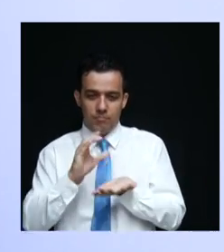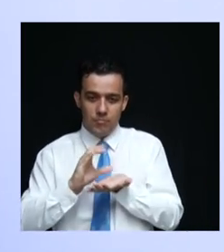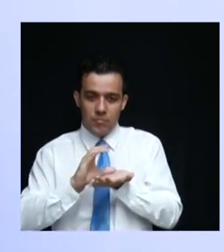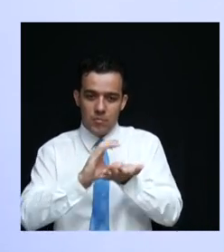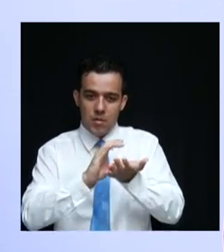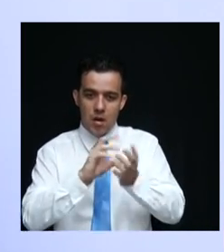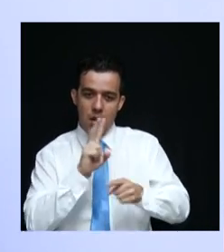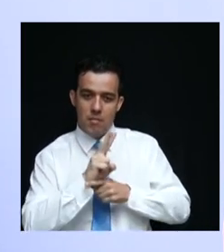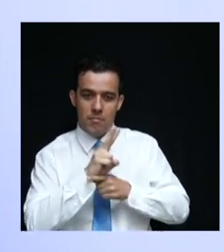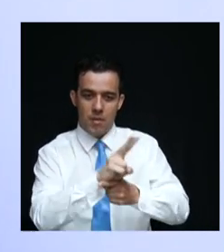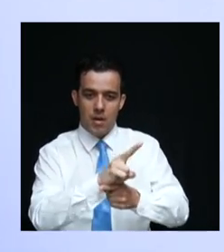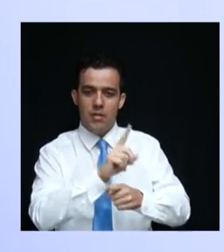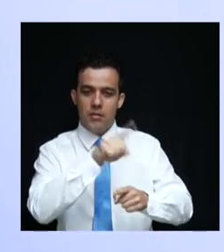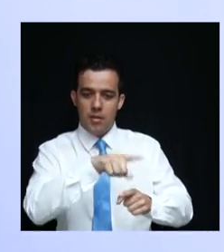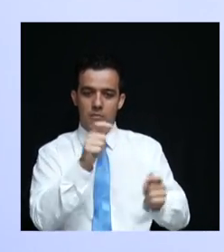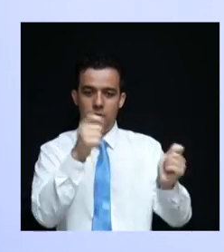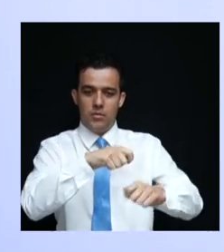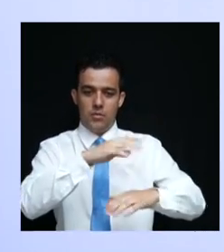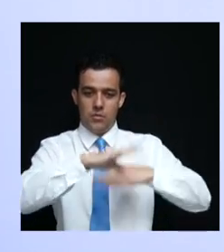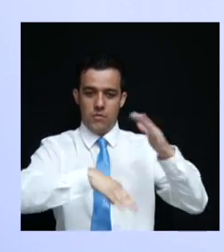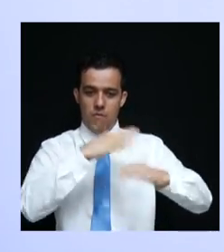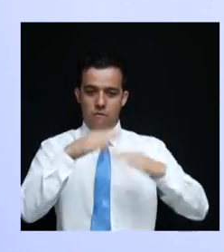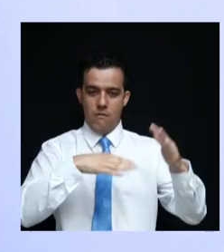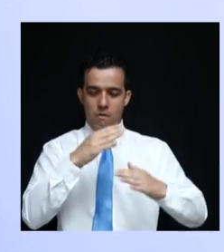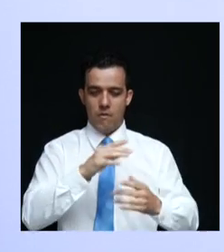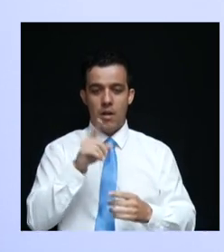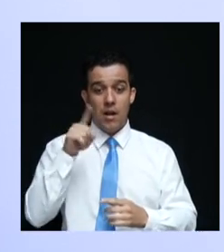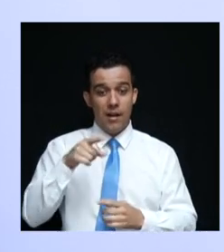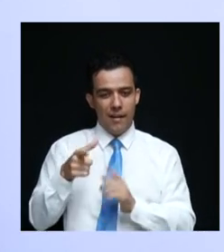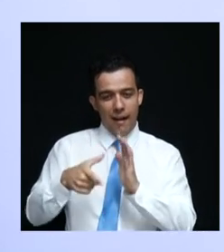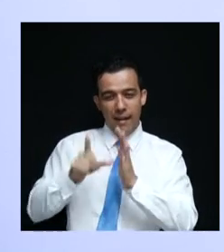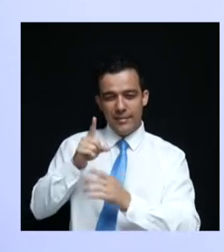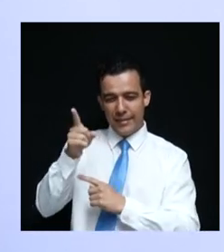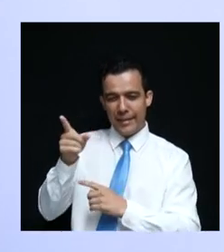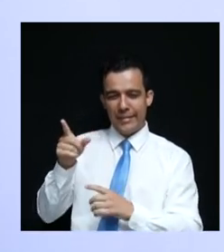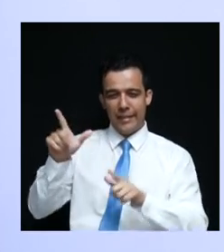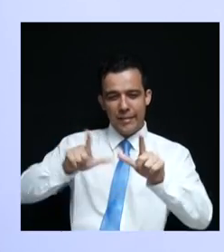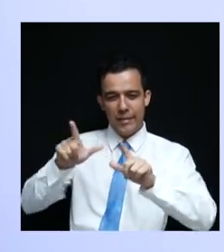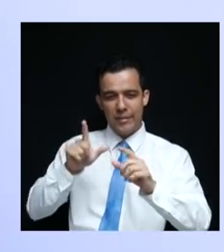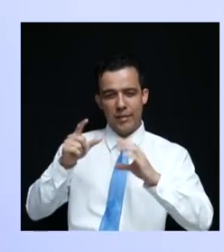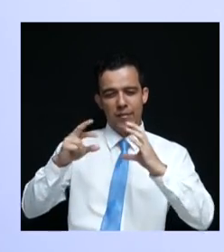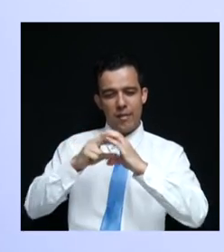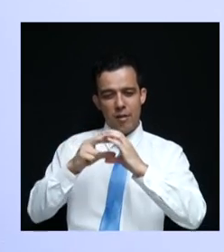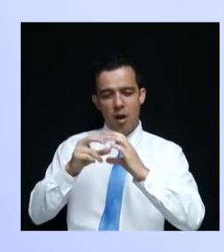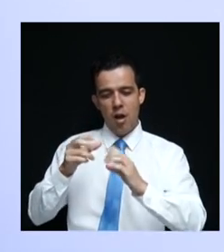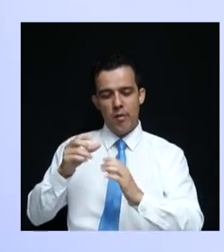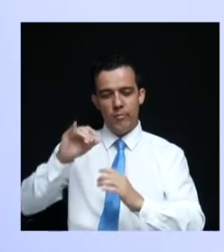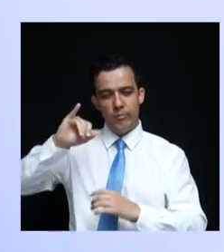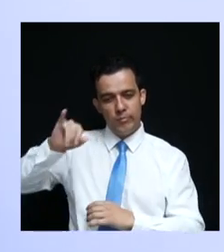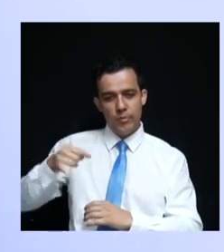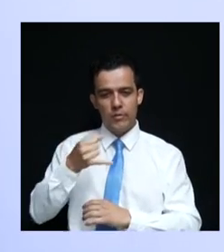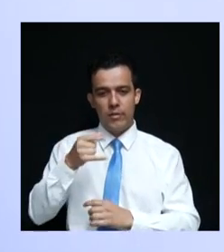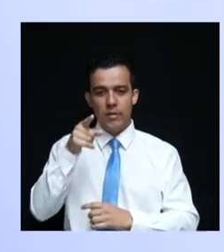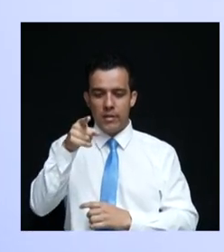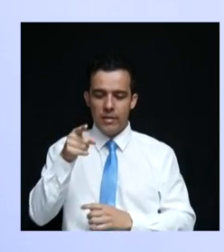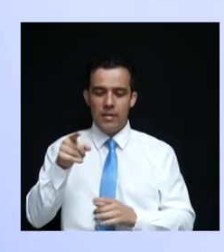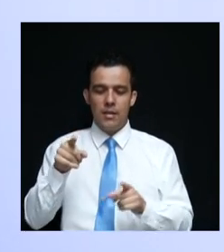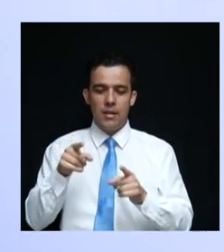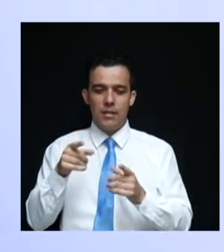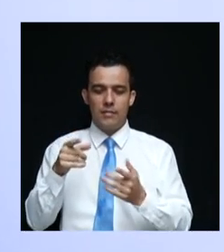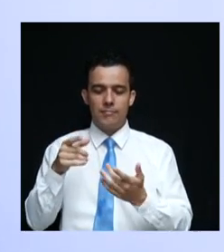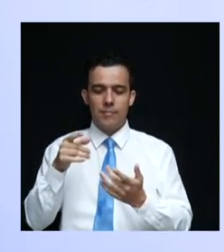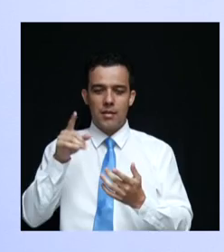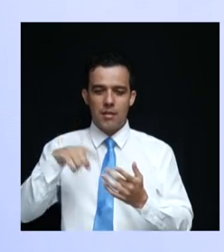desenvolver. Aliás, outro dia vocês apresentaram aqui uma matéria onde as Jotas exploram os nossos pequenos empresários. Eu quero que o Estado